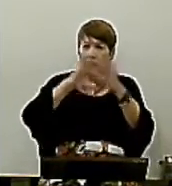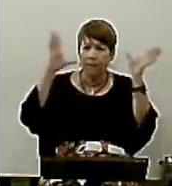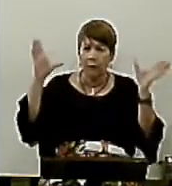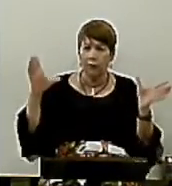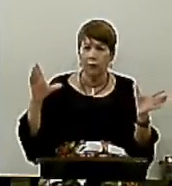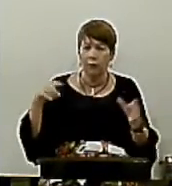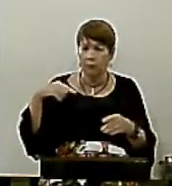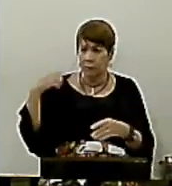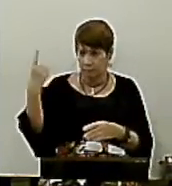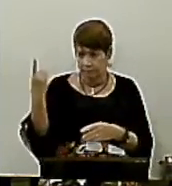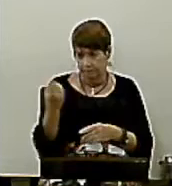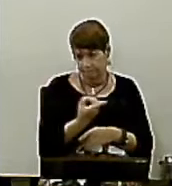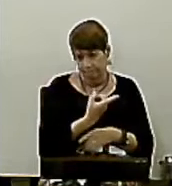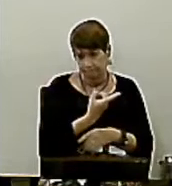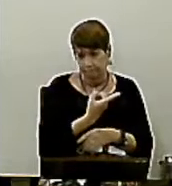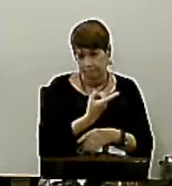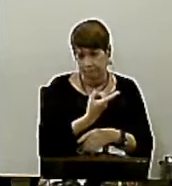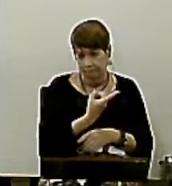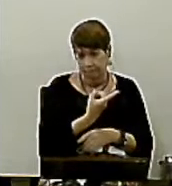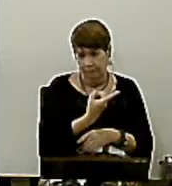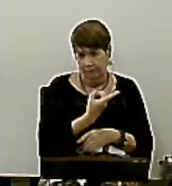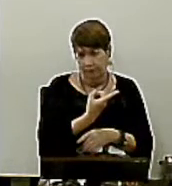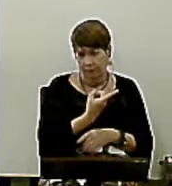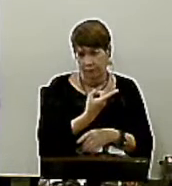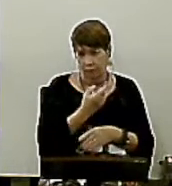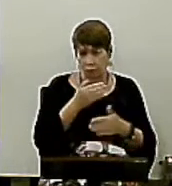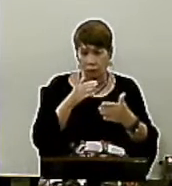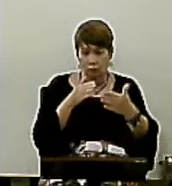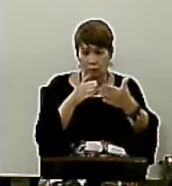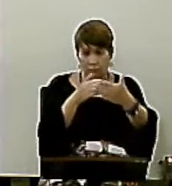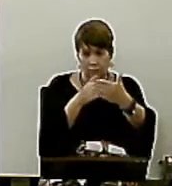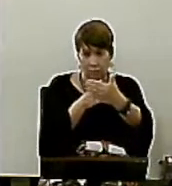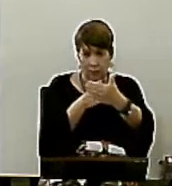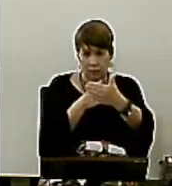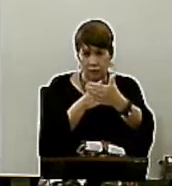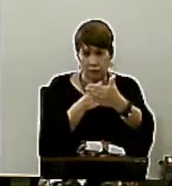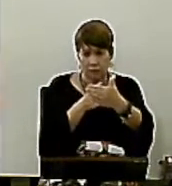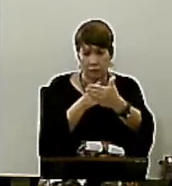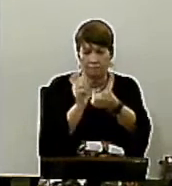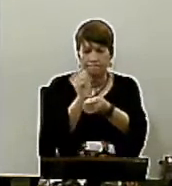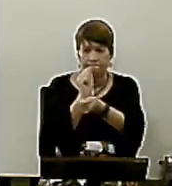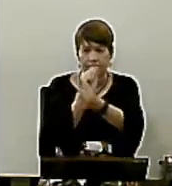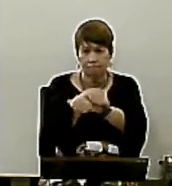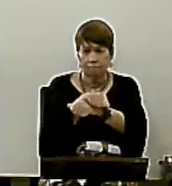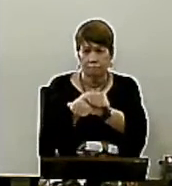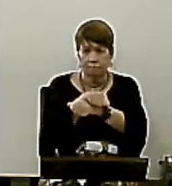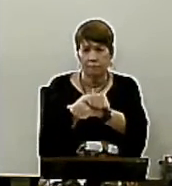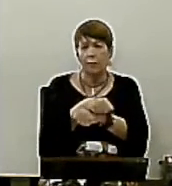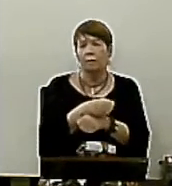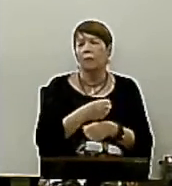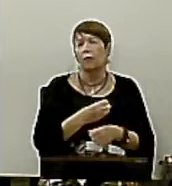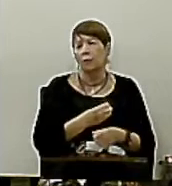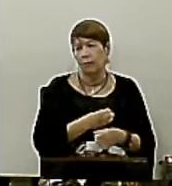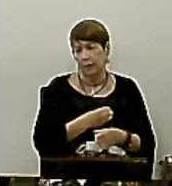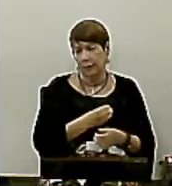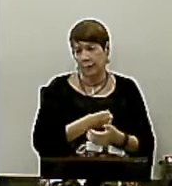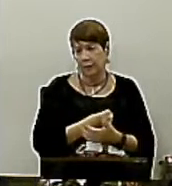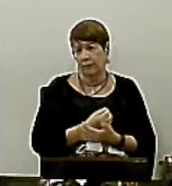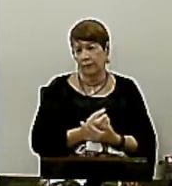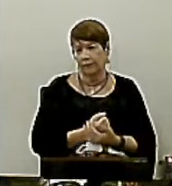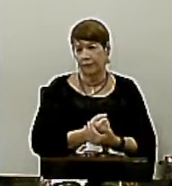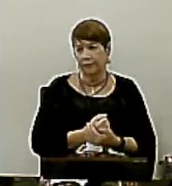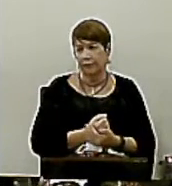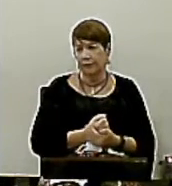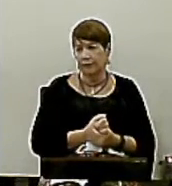nós mesmos Sem os limites Que a escravidão Do pecado Coloca Sobre nós